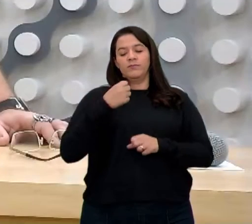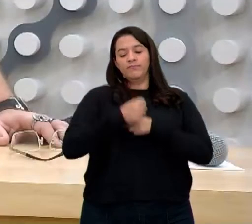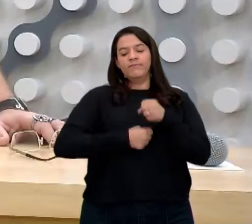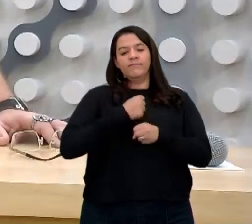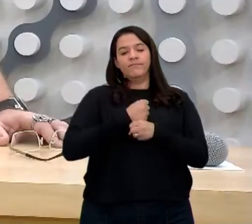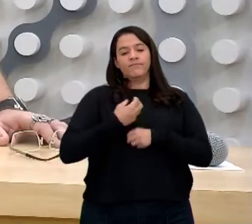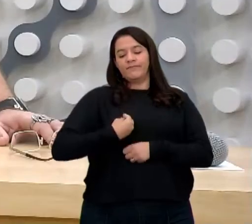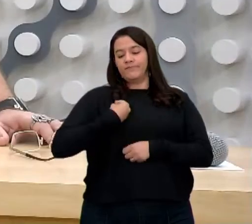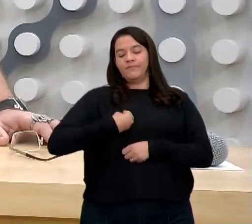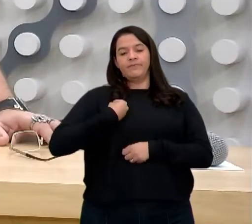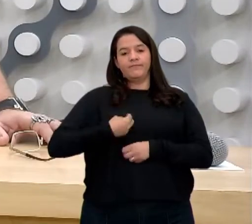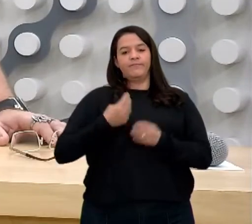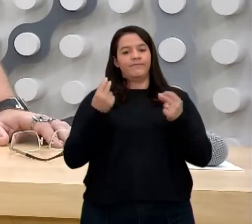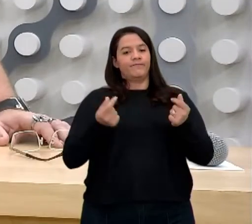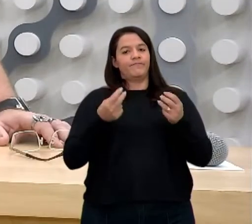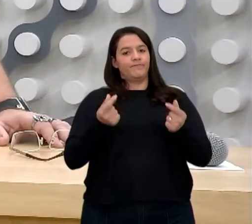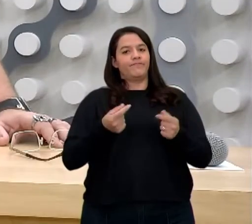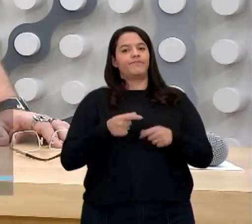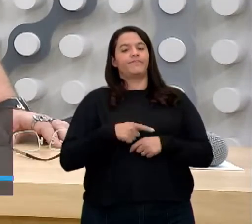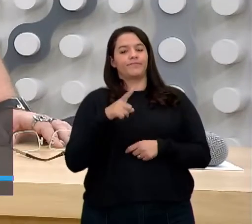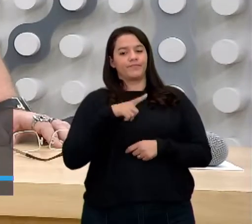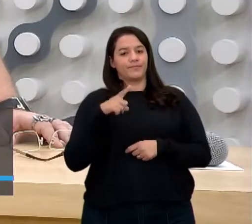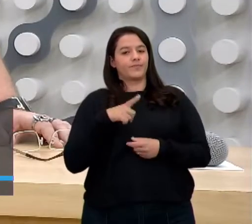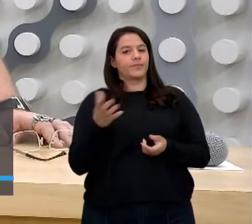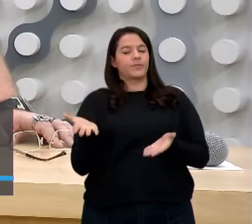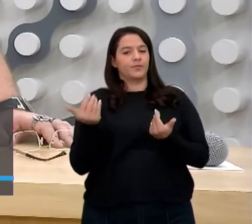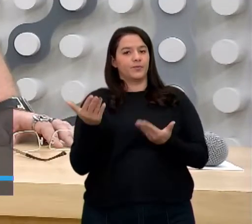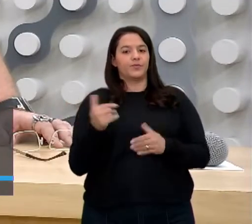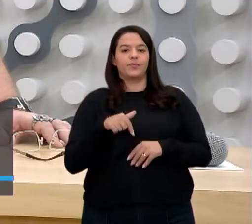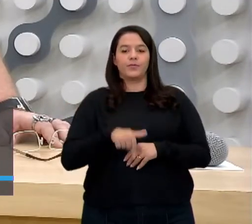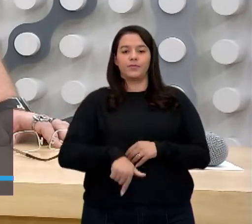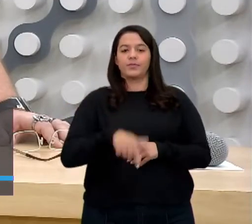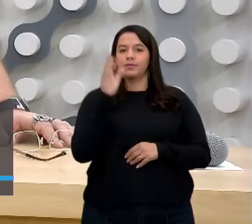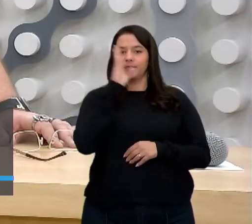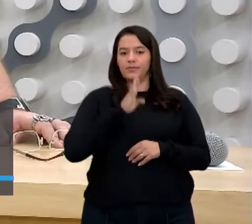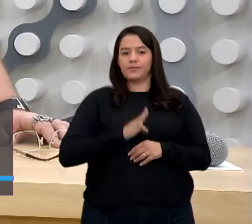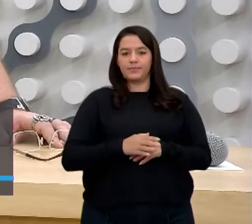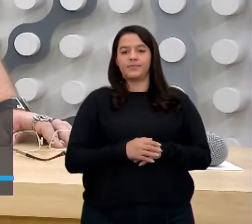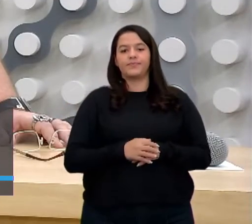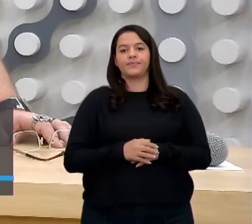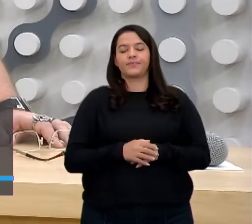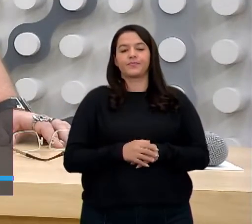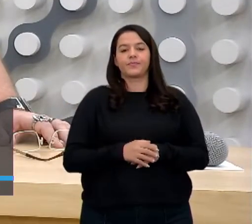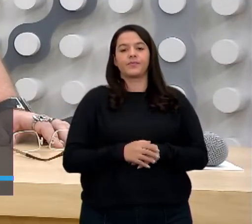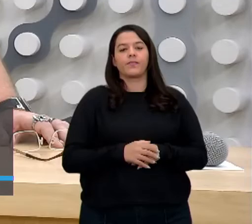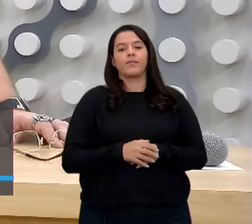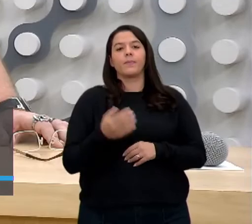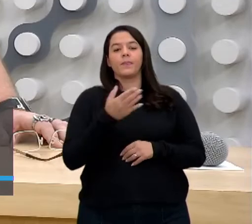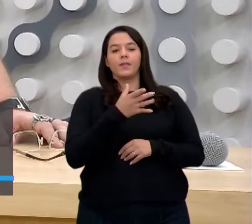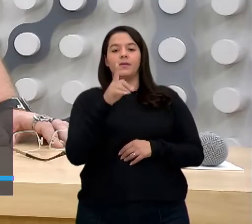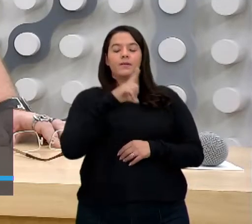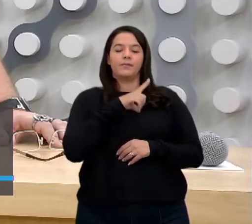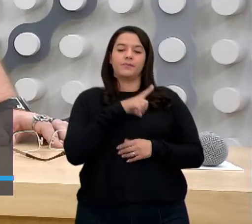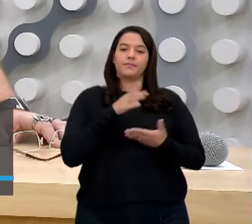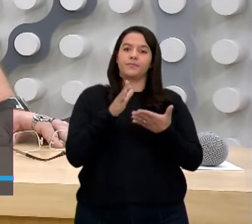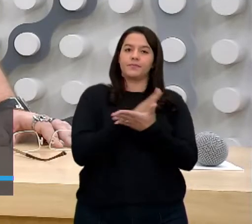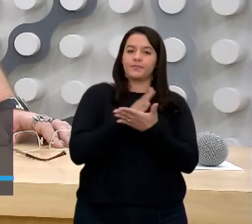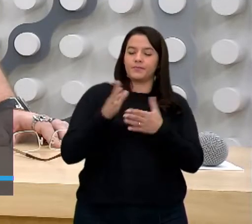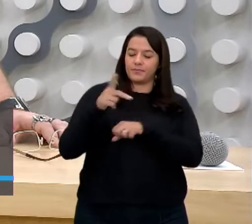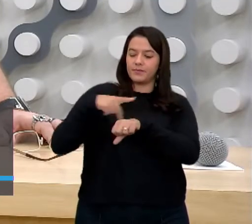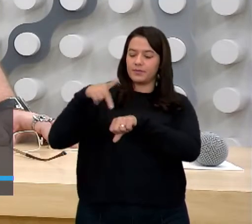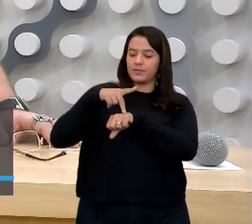vida. Olha, é muito tempo, né? É um jovem aqui no Brasil. Então, para vocês terem uma ideia de que tem países no continente